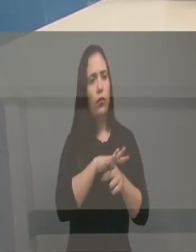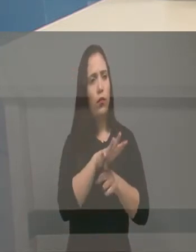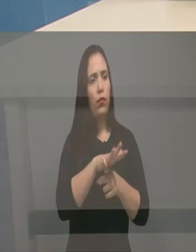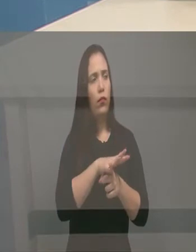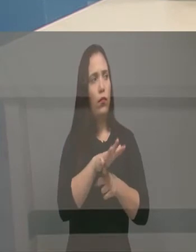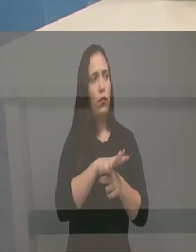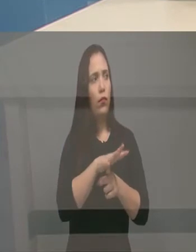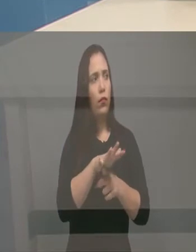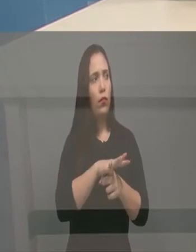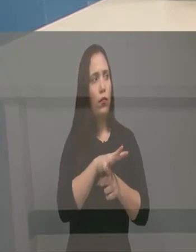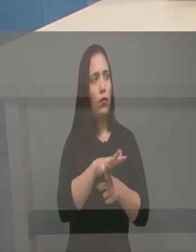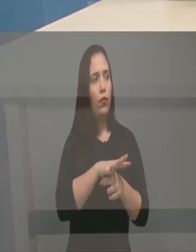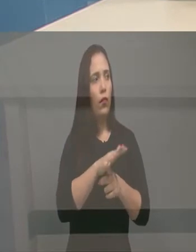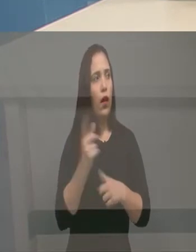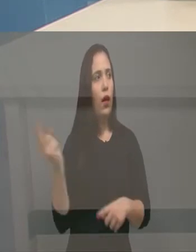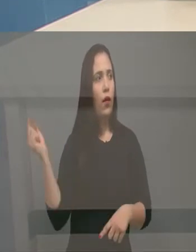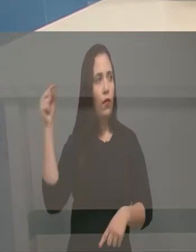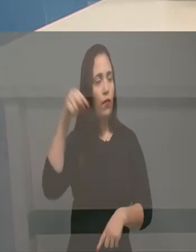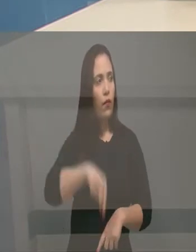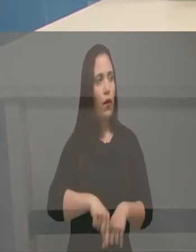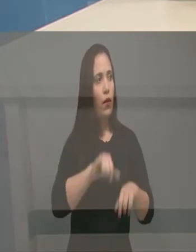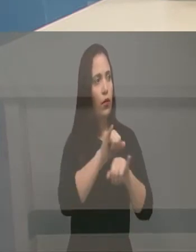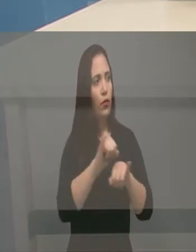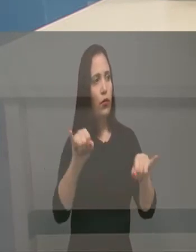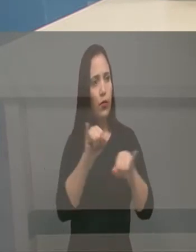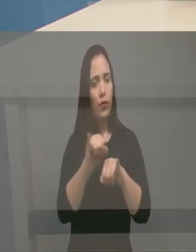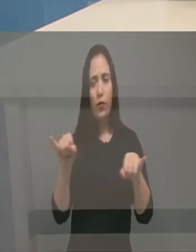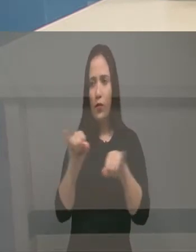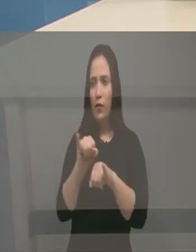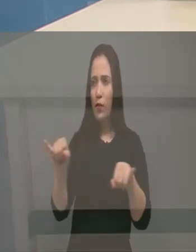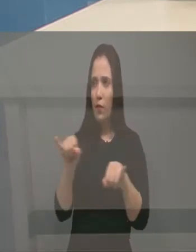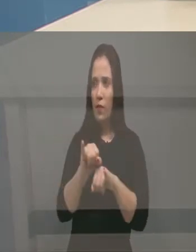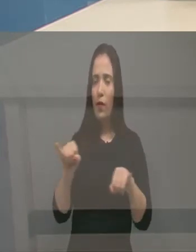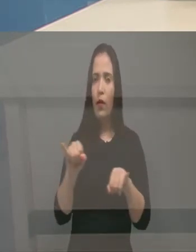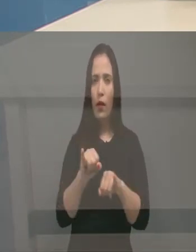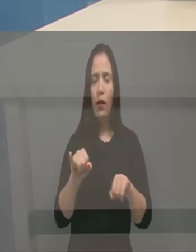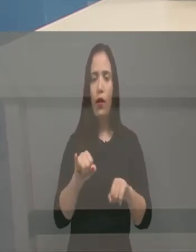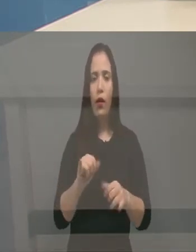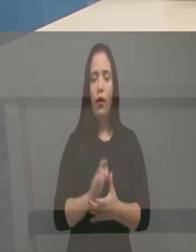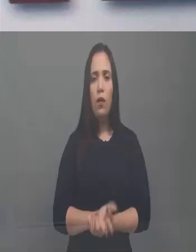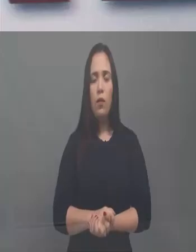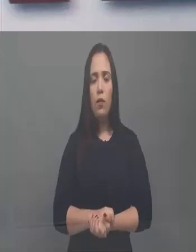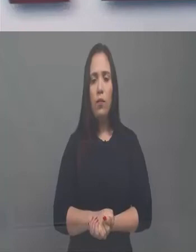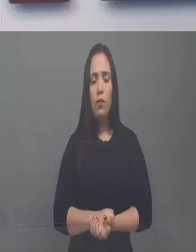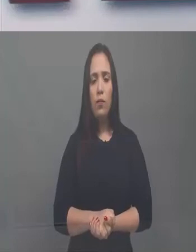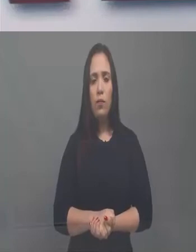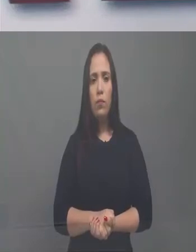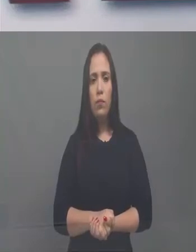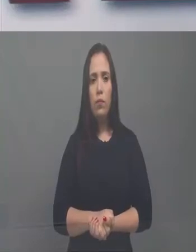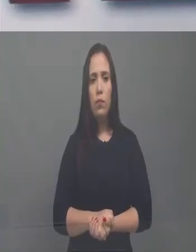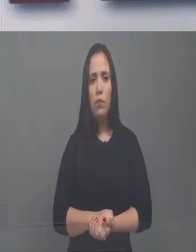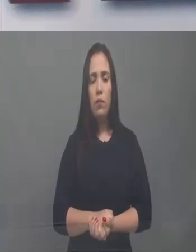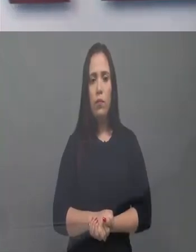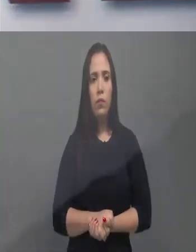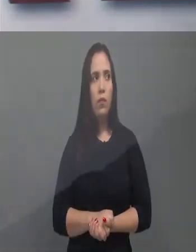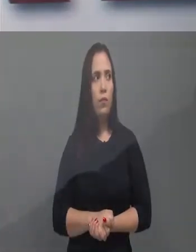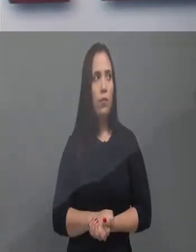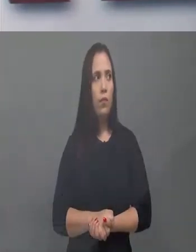Para fazer uma divulgação dessas capelinhas. É, vamos dizer que eu não... Vamos pular isso aí.